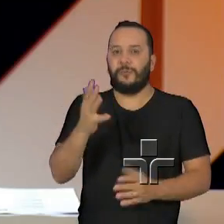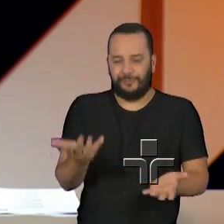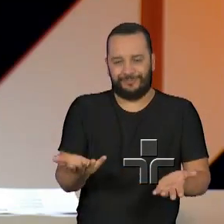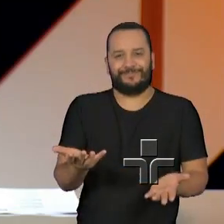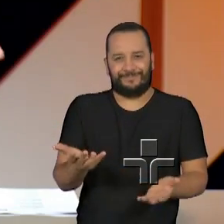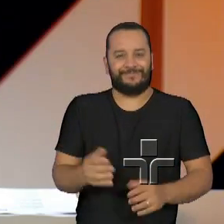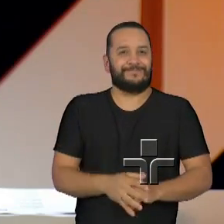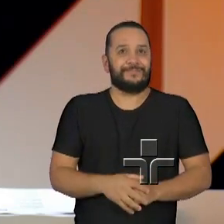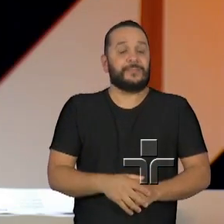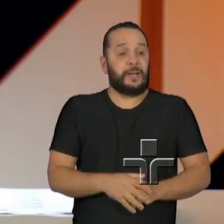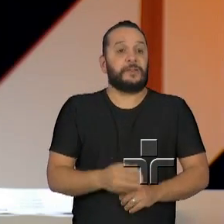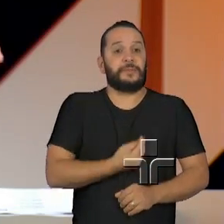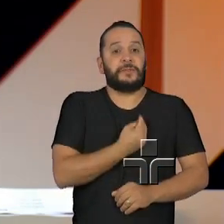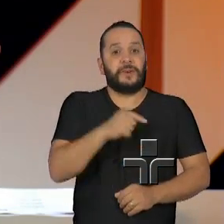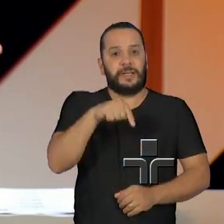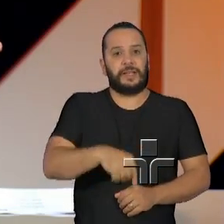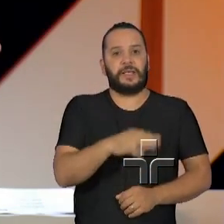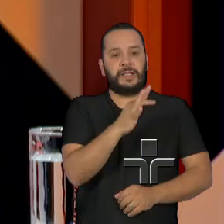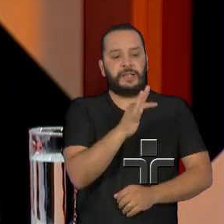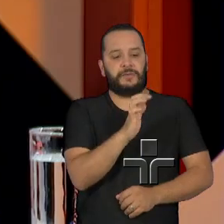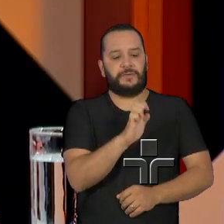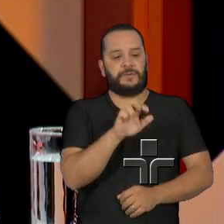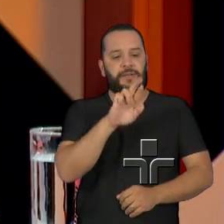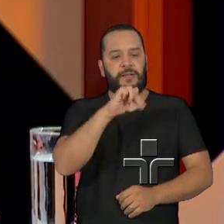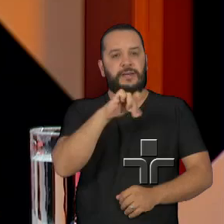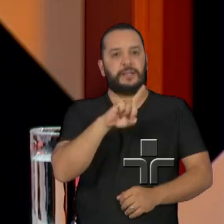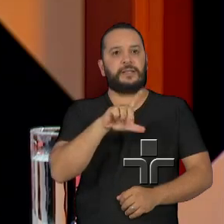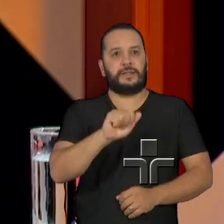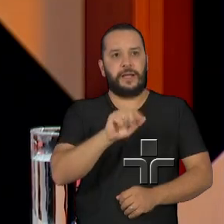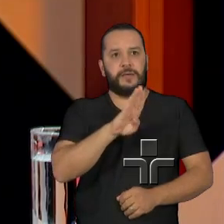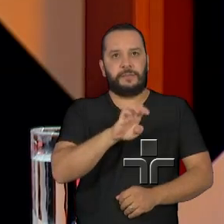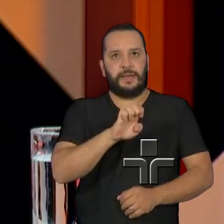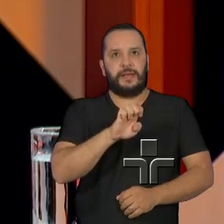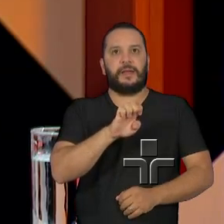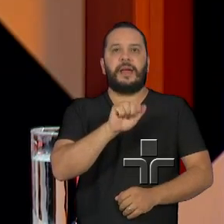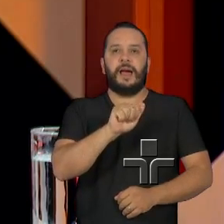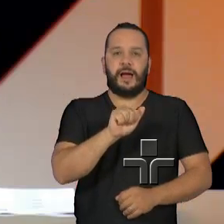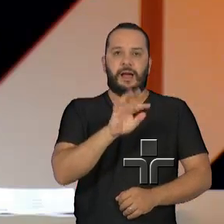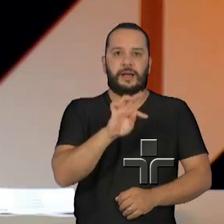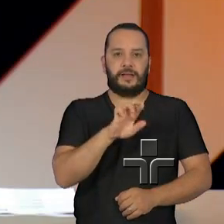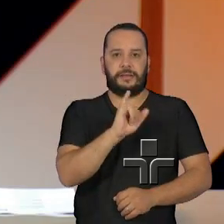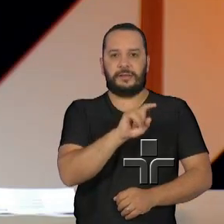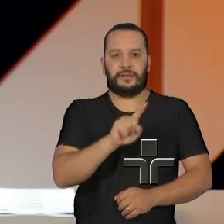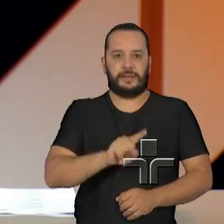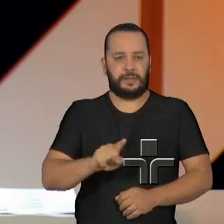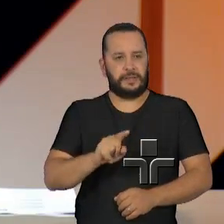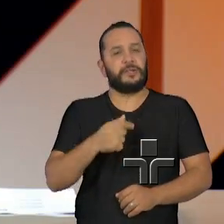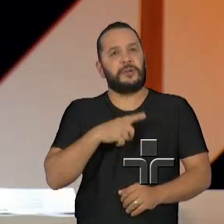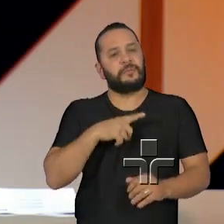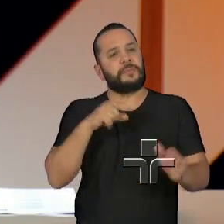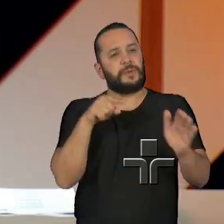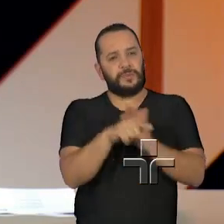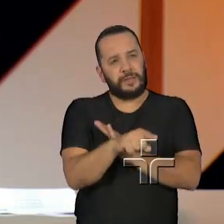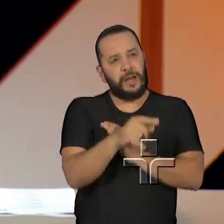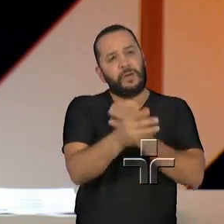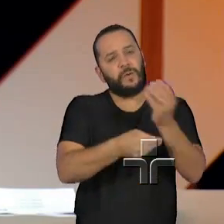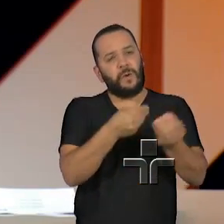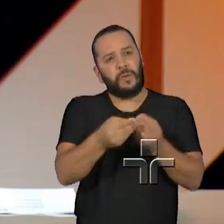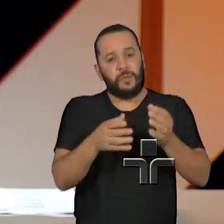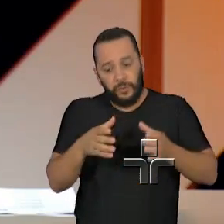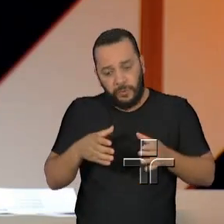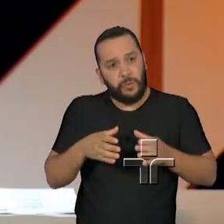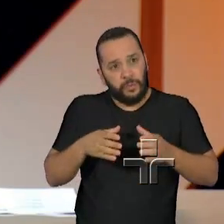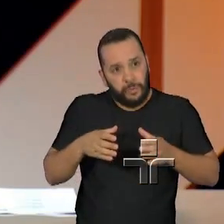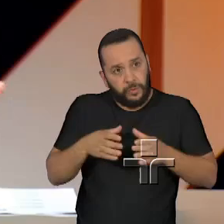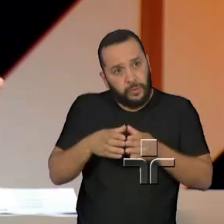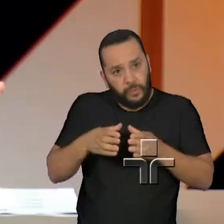Aqui também conosco está a doutora Fernanda Beatriz. E eu queria perguntar, Bia, que essa formação da rede, ela é